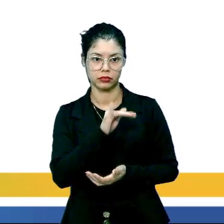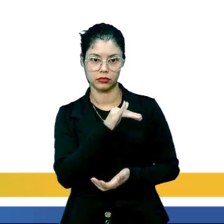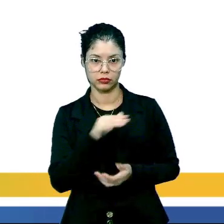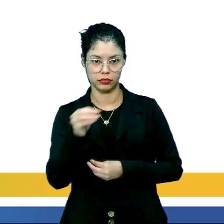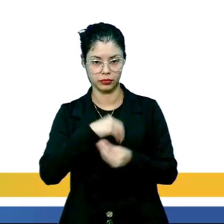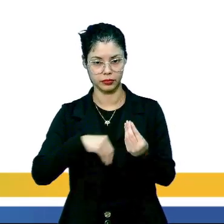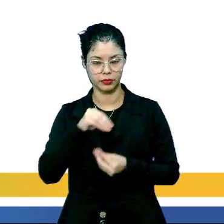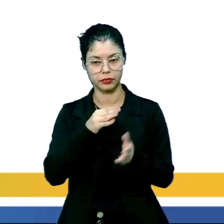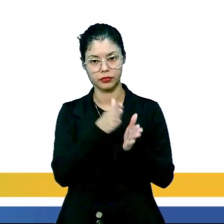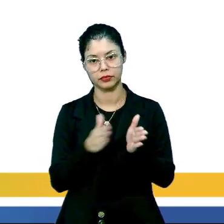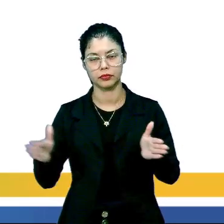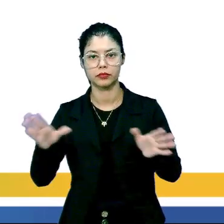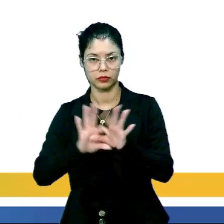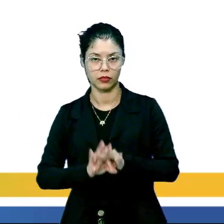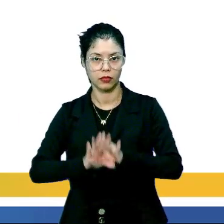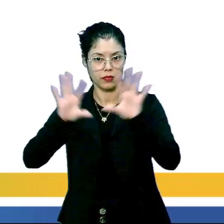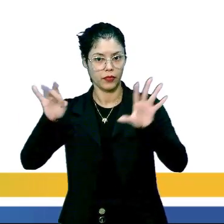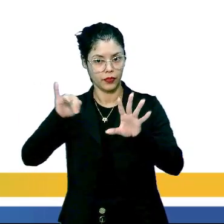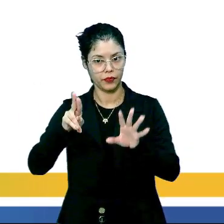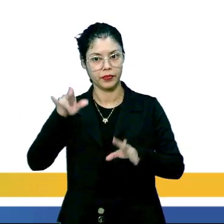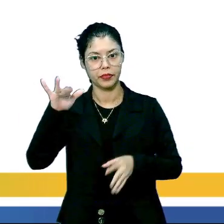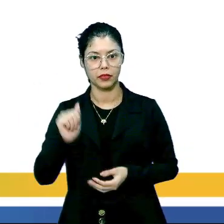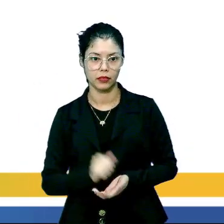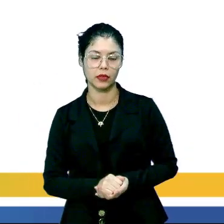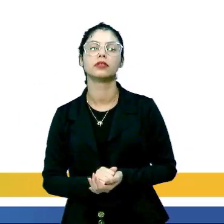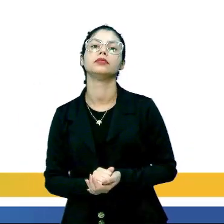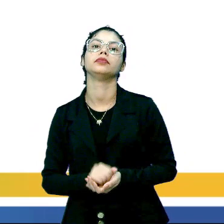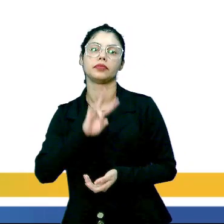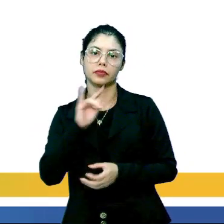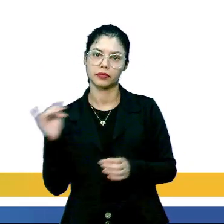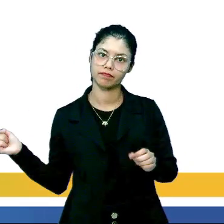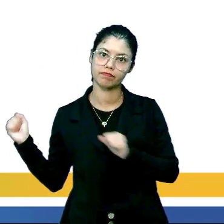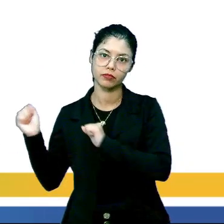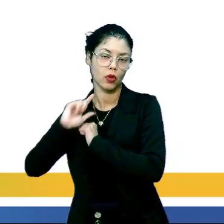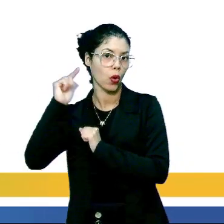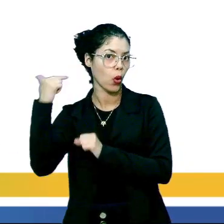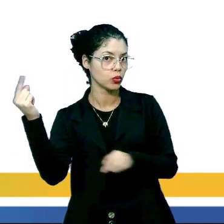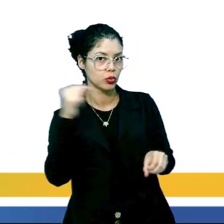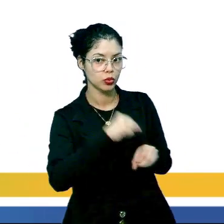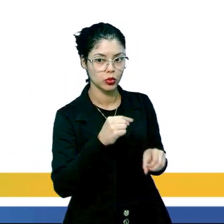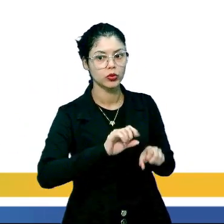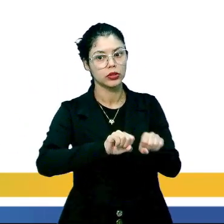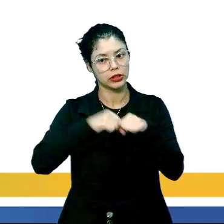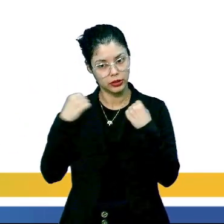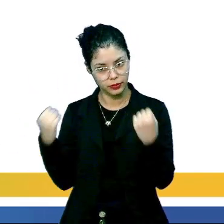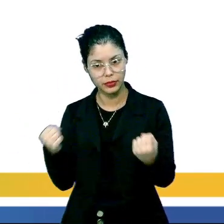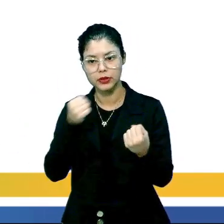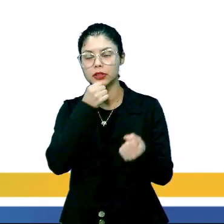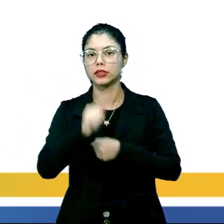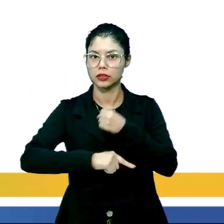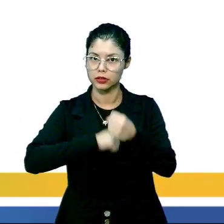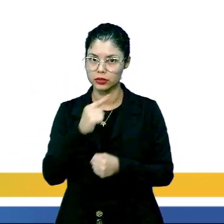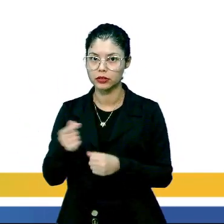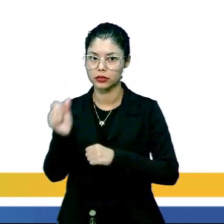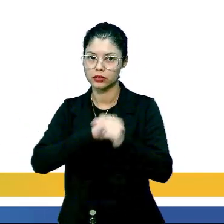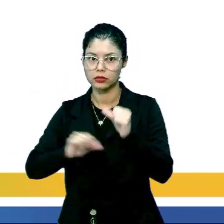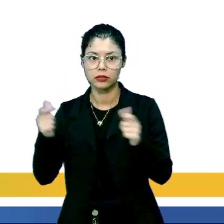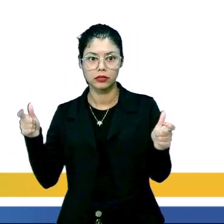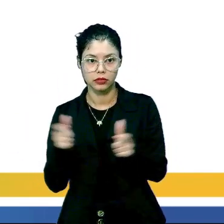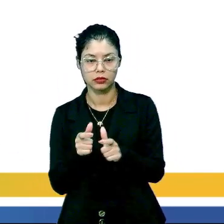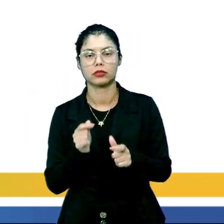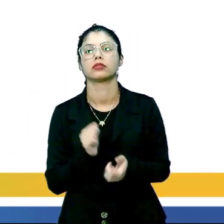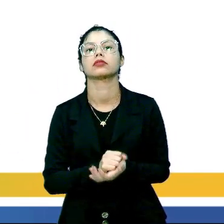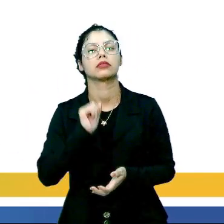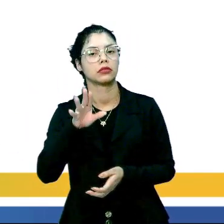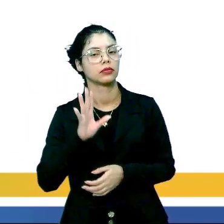é uma reação em cadeia porque é a liberação de nêutrons. Esses nêutrons atacam outros núcleos, quebrando átomos maiores, transformando em menores